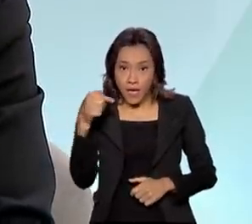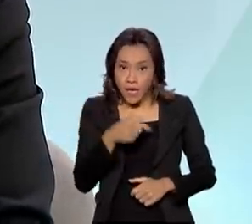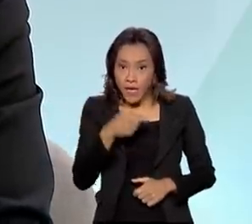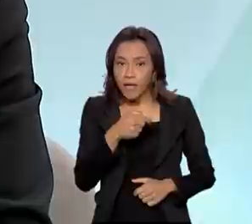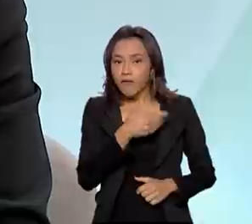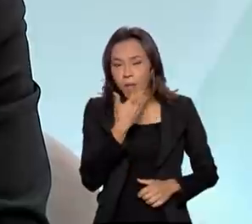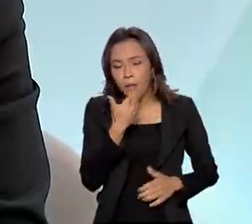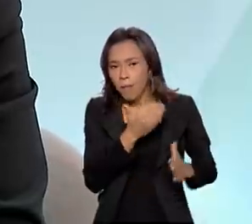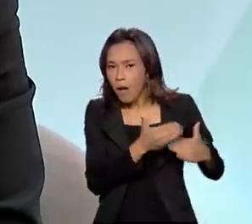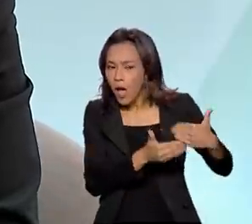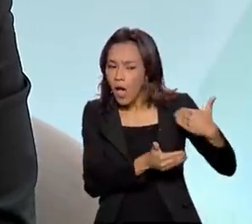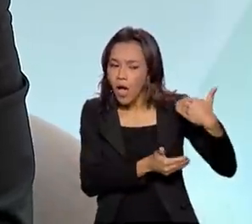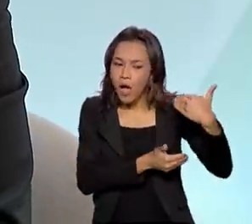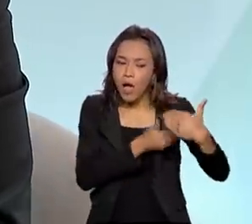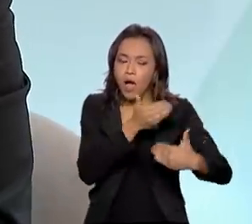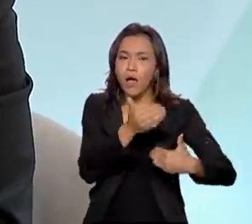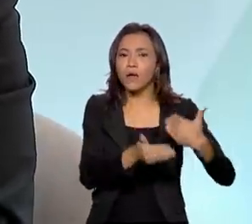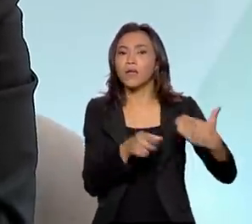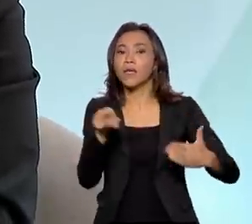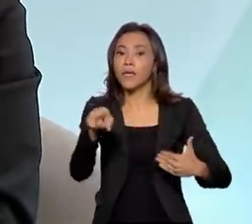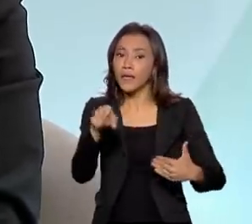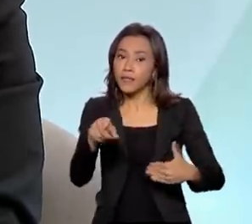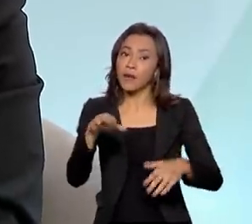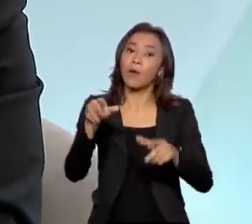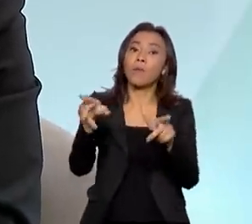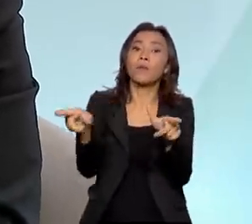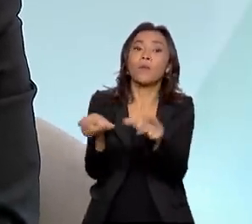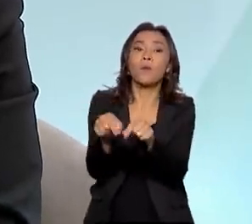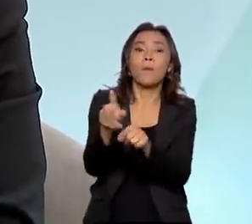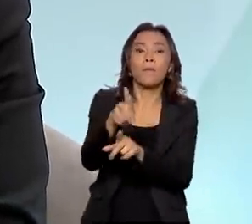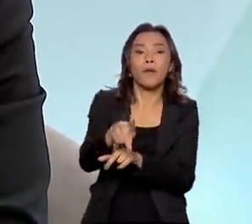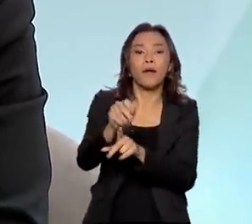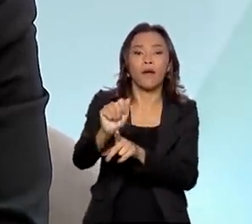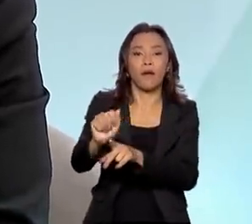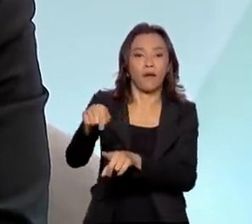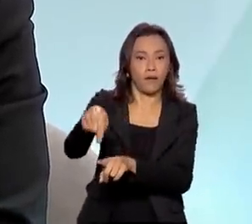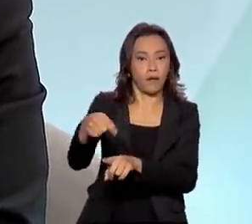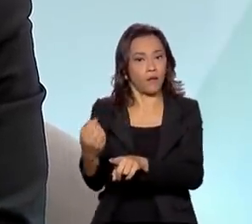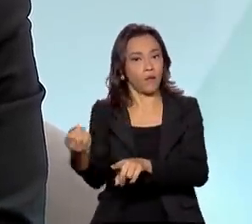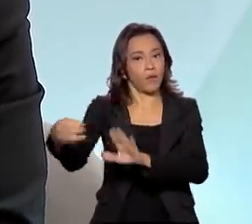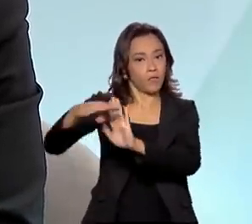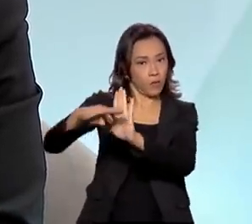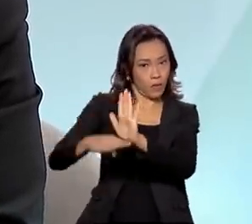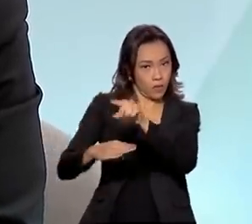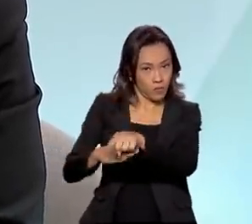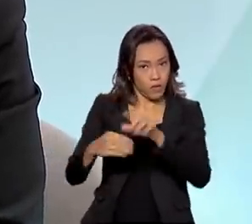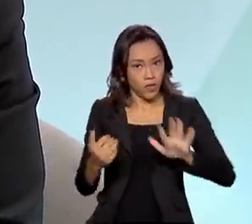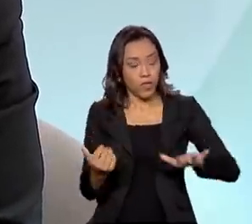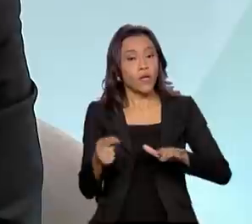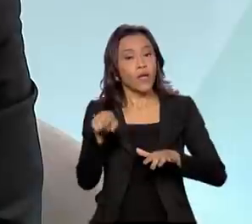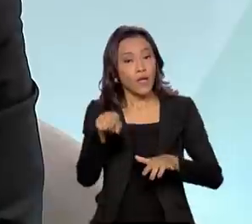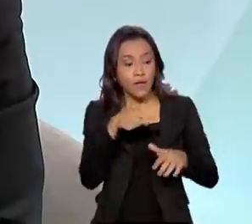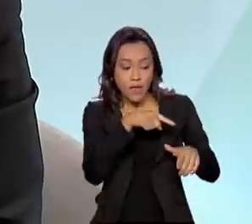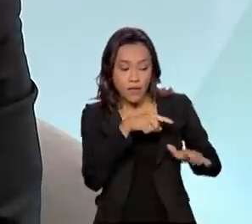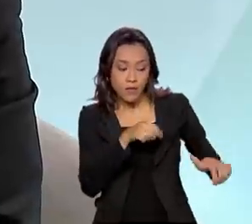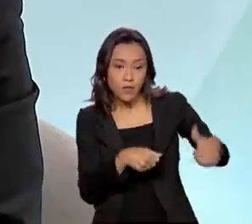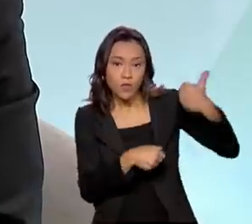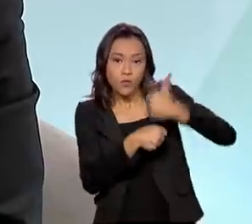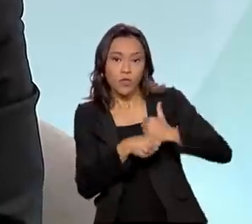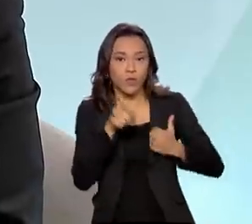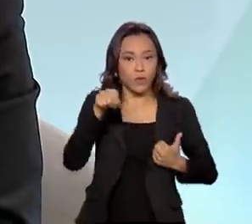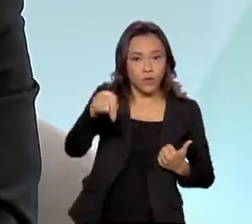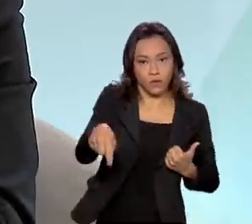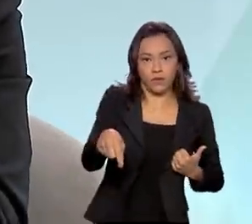evoluir em relação ao programa de aquisição de alimentos, que justamente consistia em adquirir da agricultura familiar,